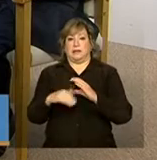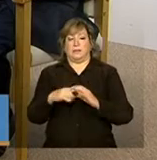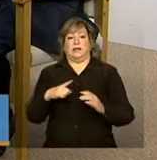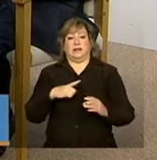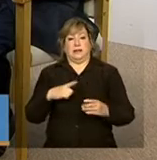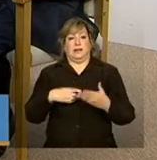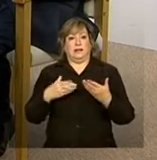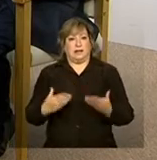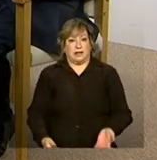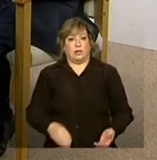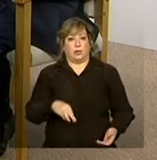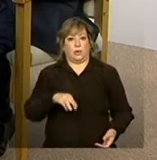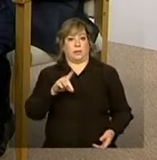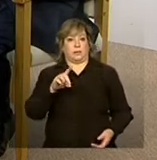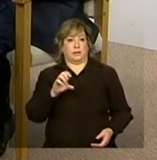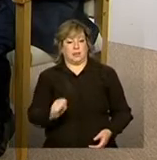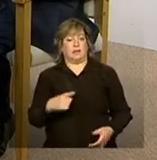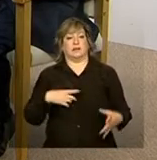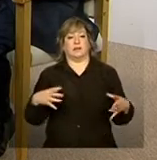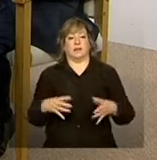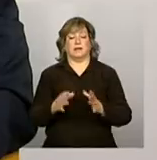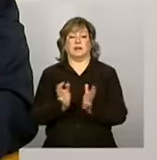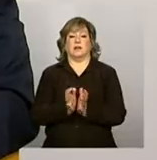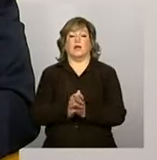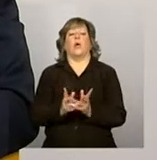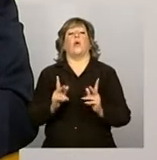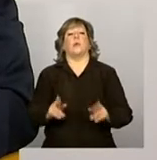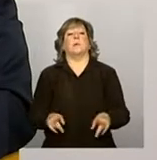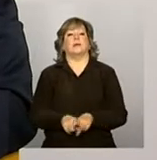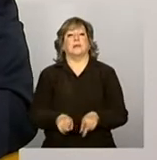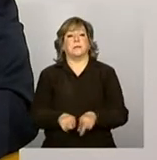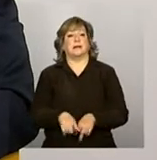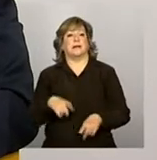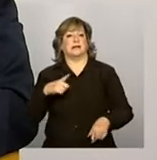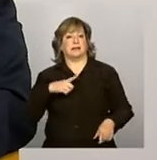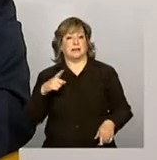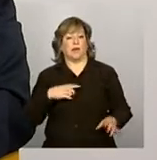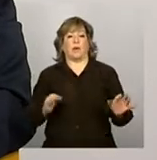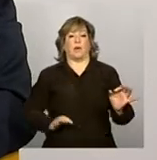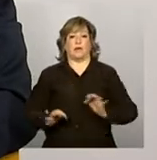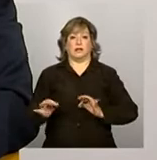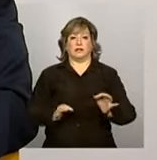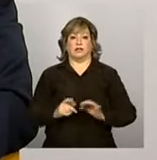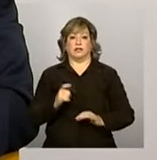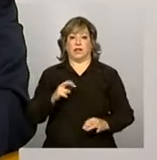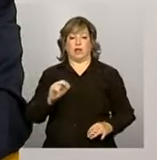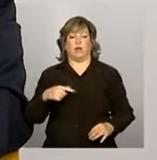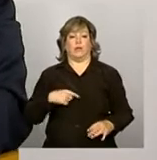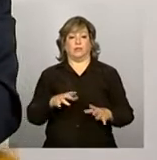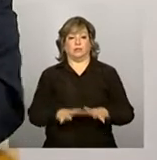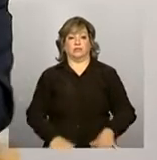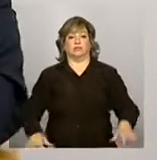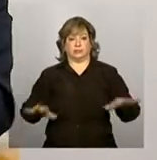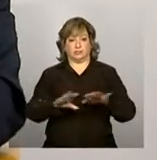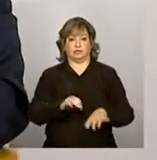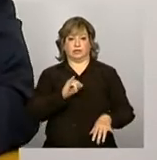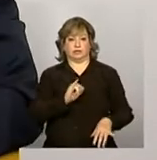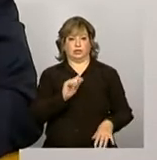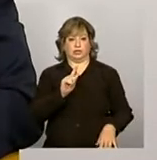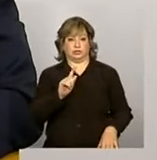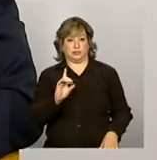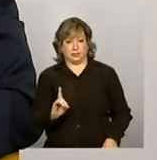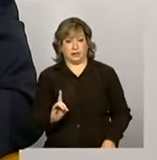.mds.gov.br, como também a coordenação geral de gestão centralizada, que é o que nós